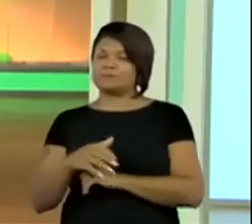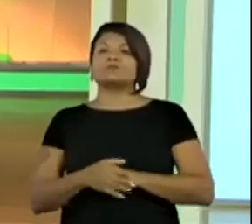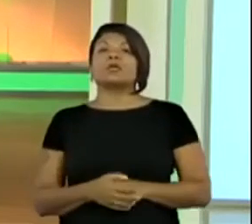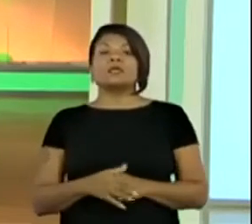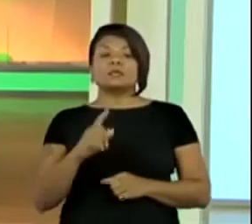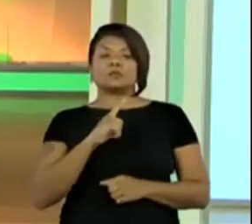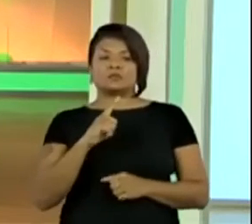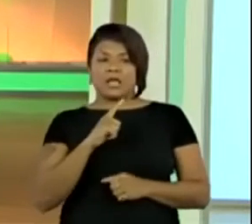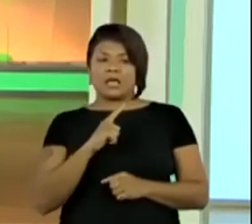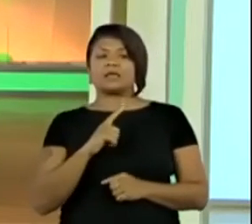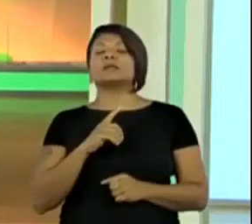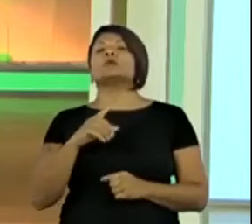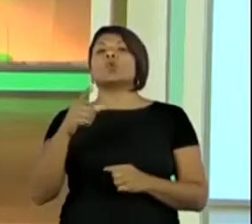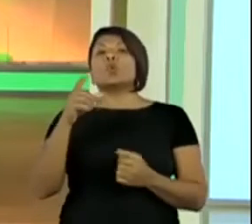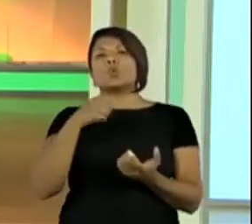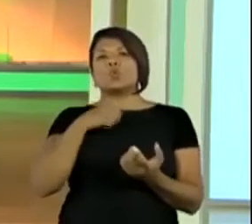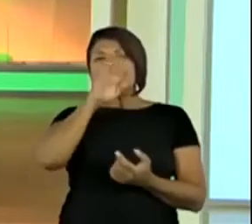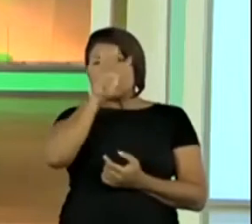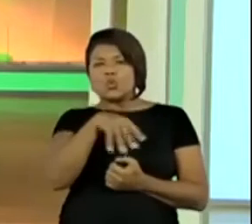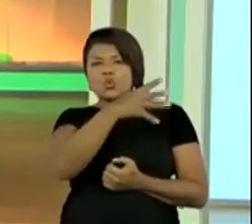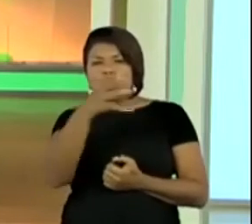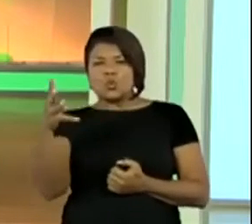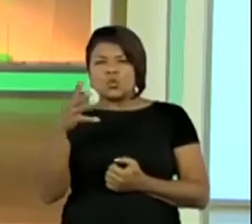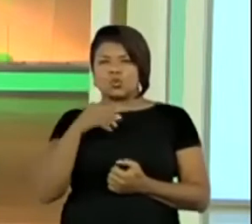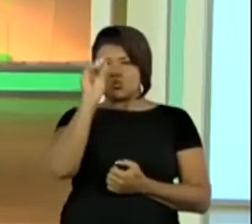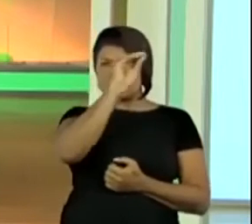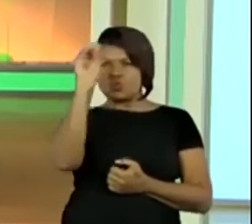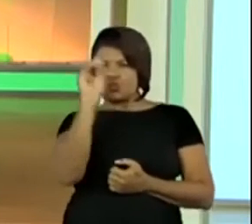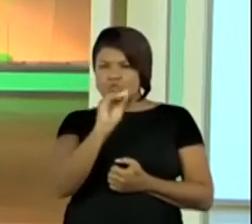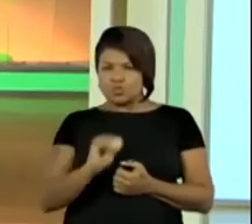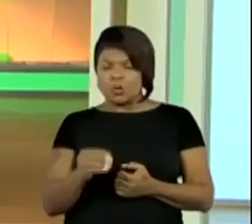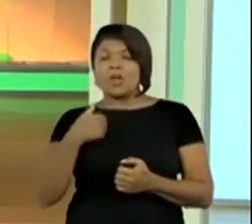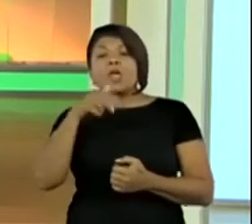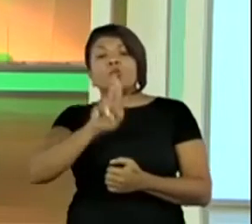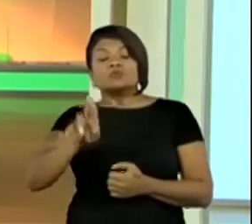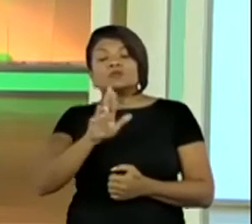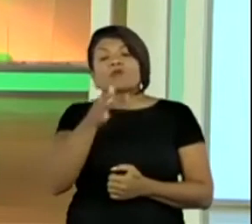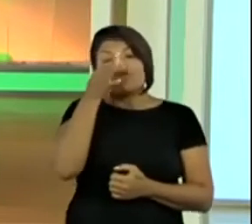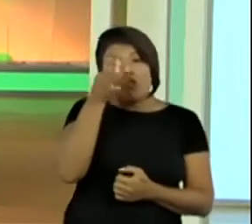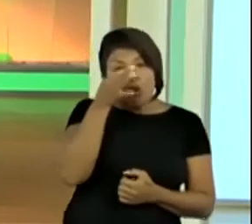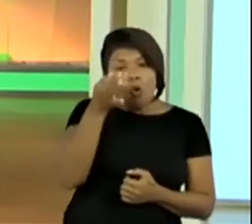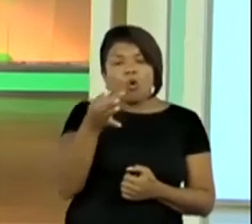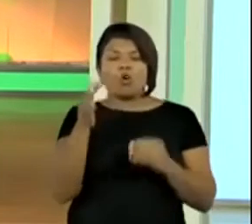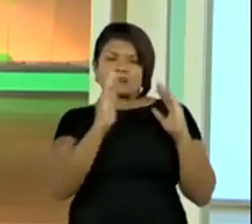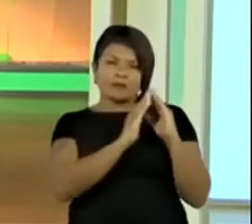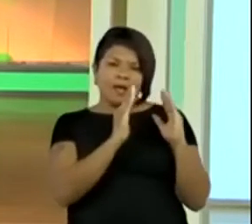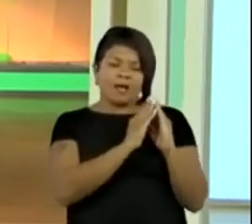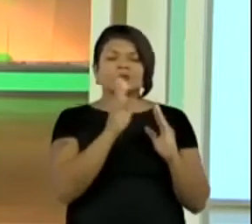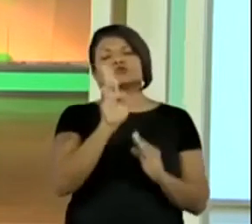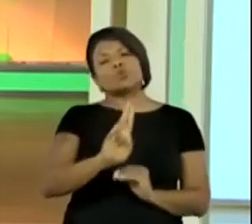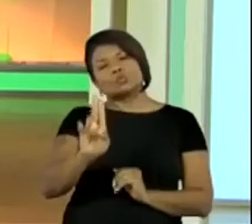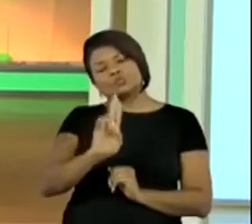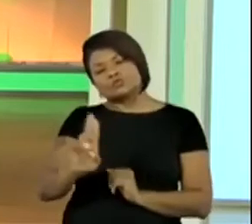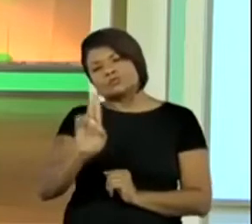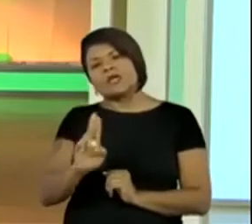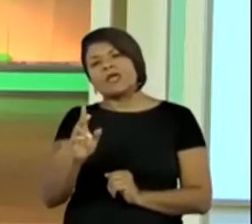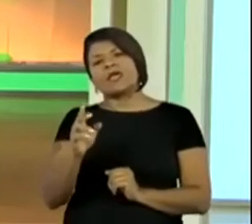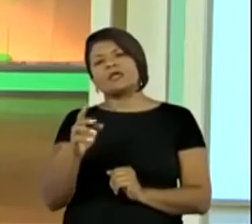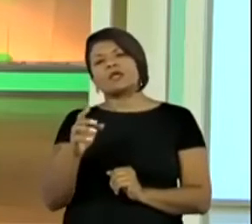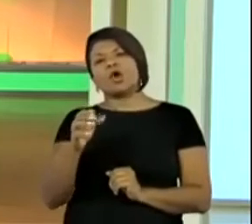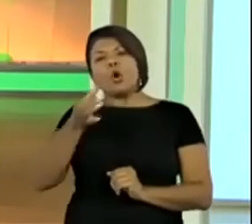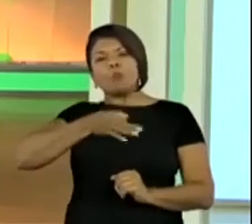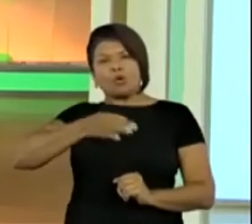Olha só, eu usei umas florzinhas que eu tinha em casa, os botões, para eu poder estar confeccionando o jogo. Então, os